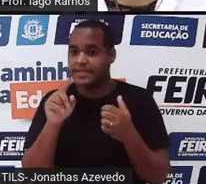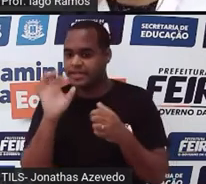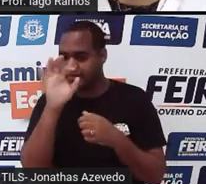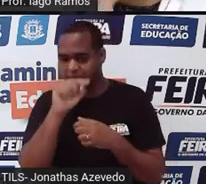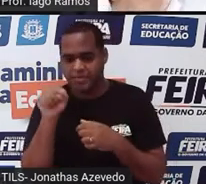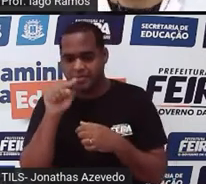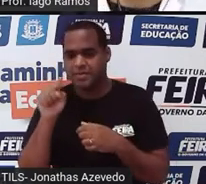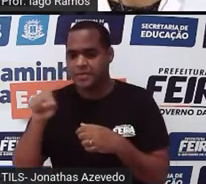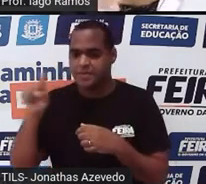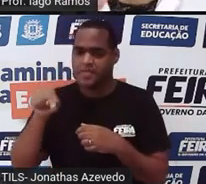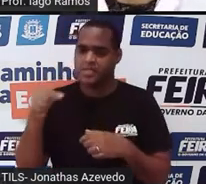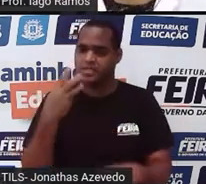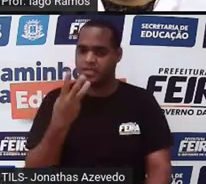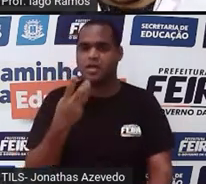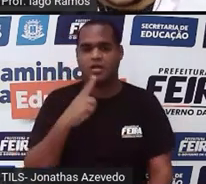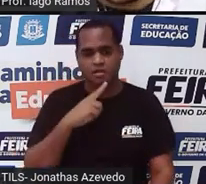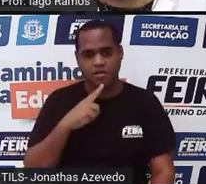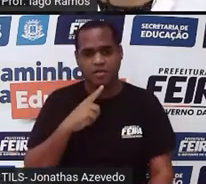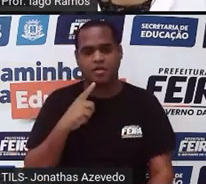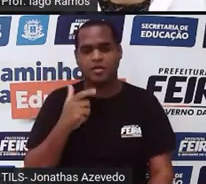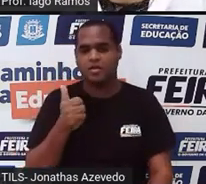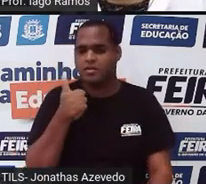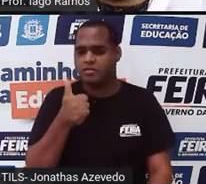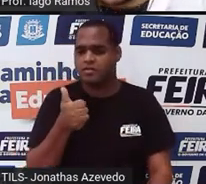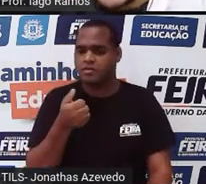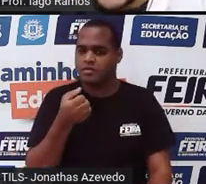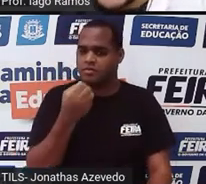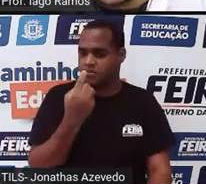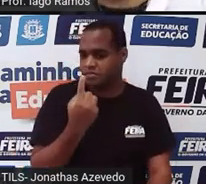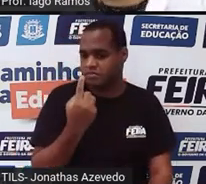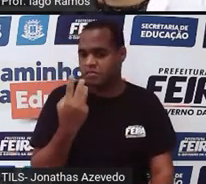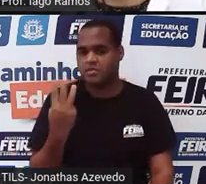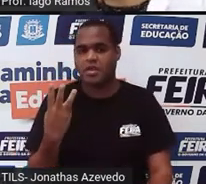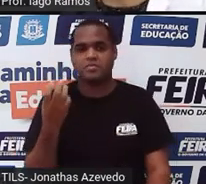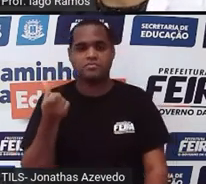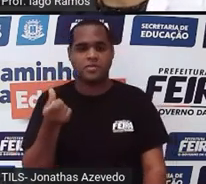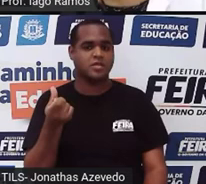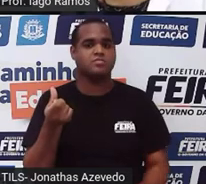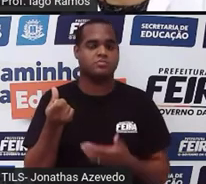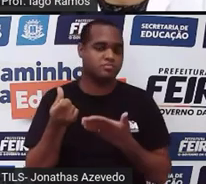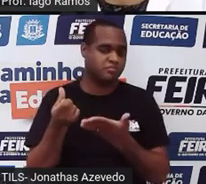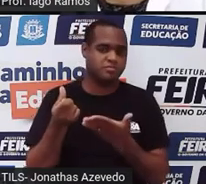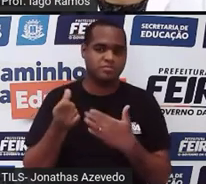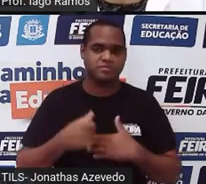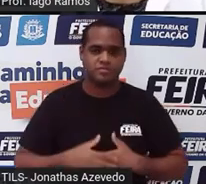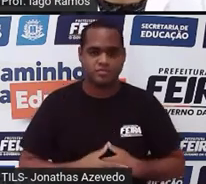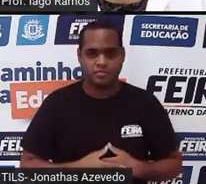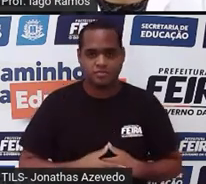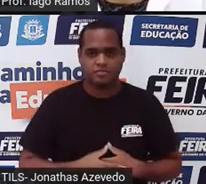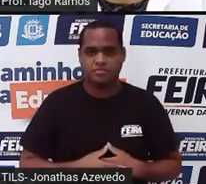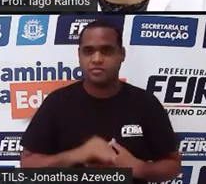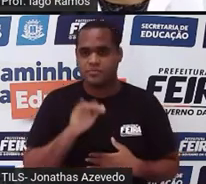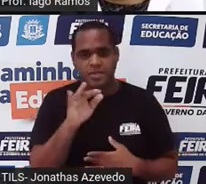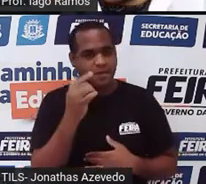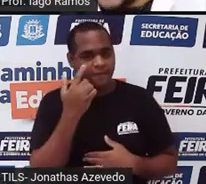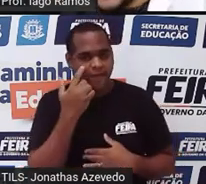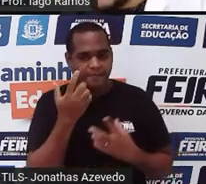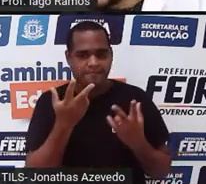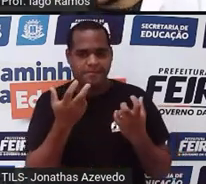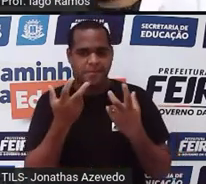sequência. A sequência é um, três, seis, tá bom? Então, observou,